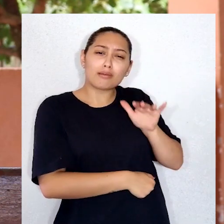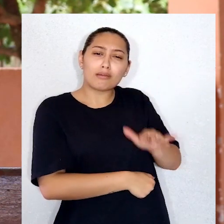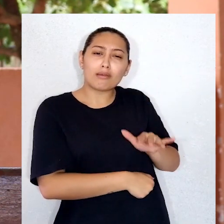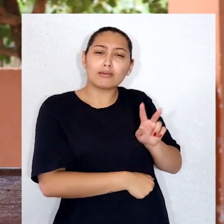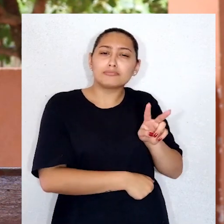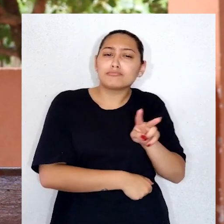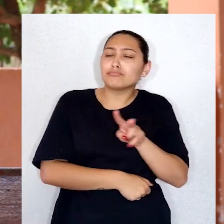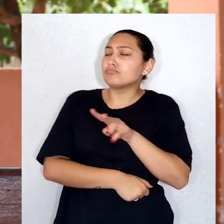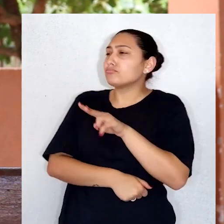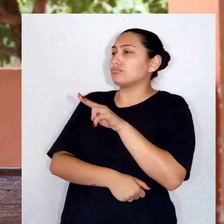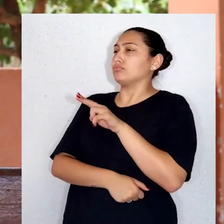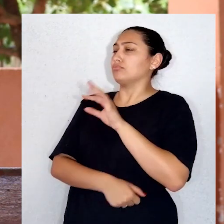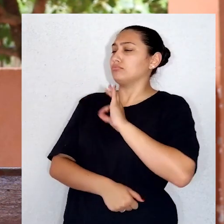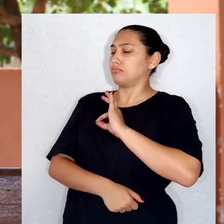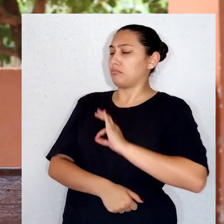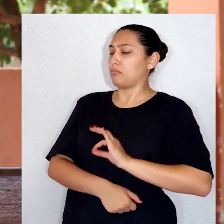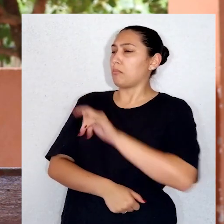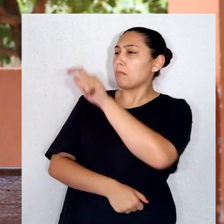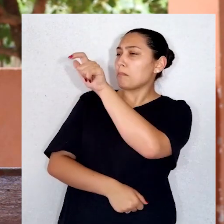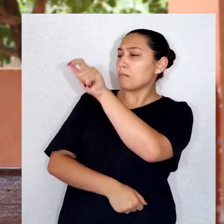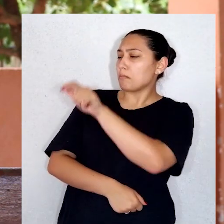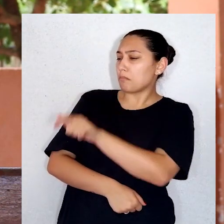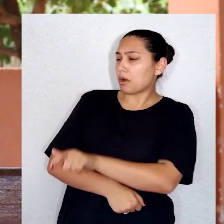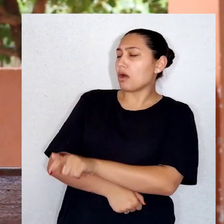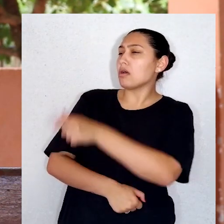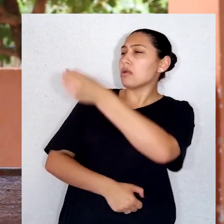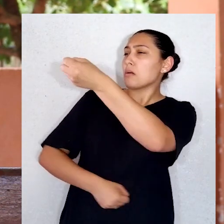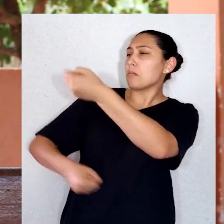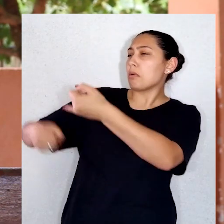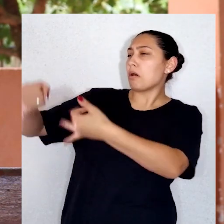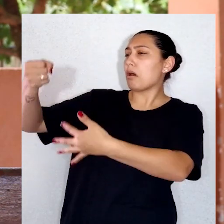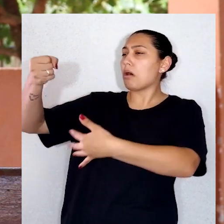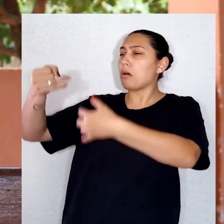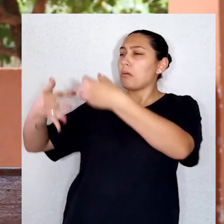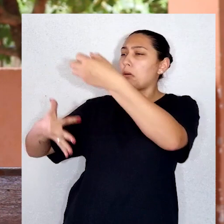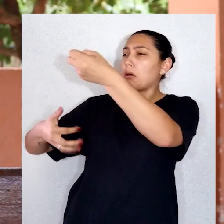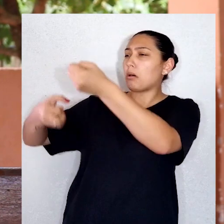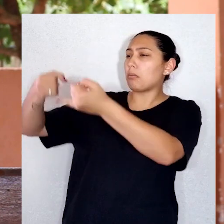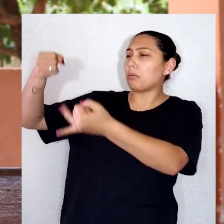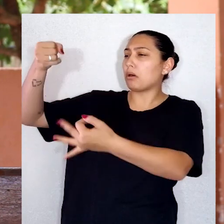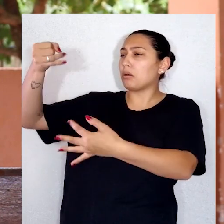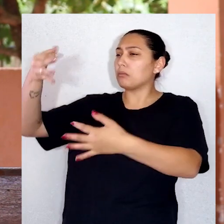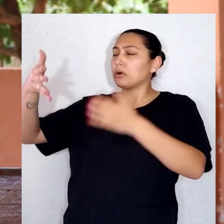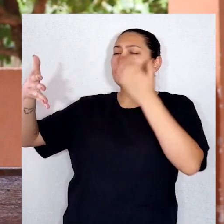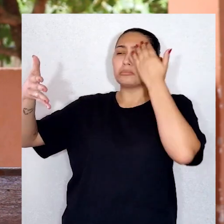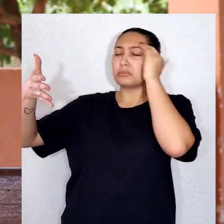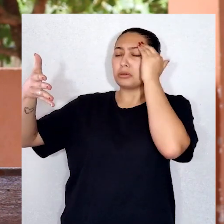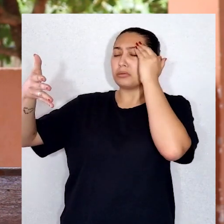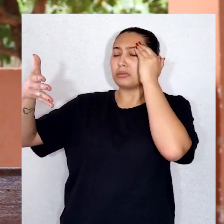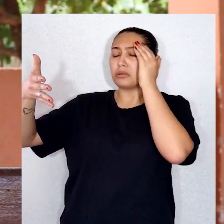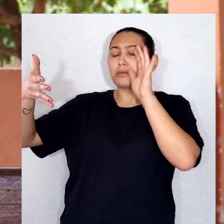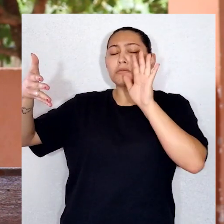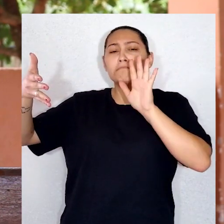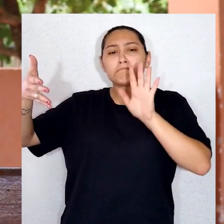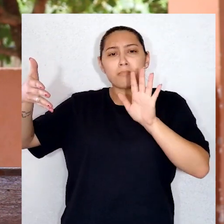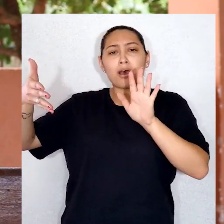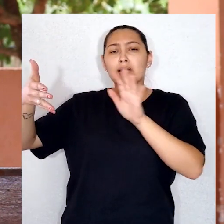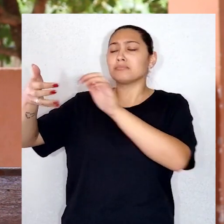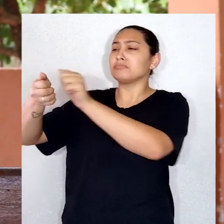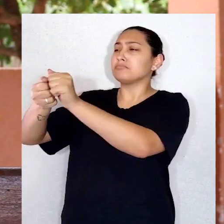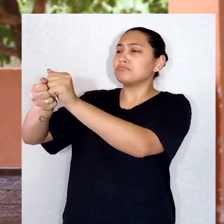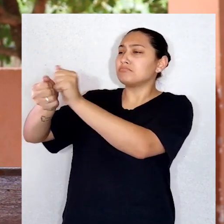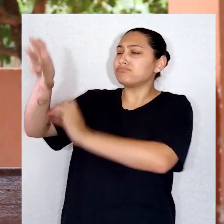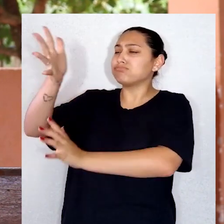era miúdo, vi um padre, que é também padre diocesano, gostei da